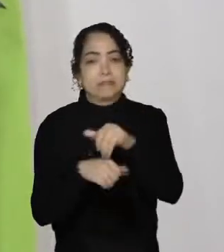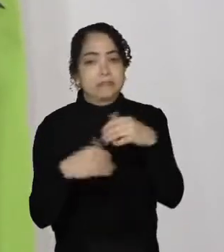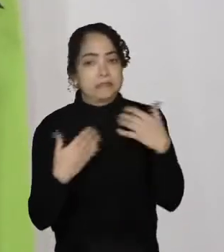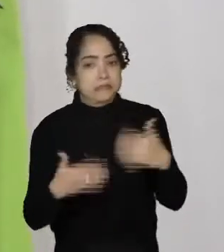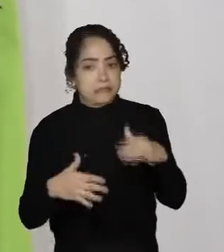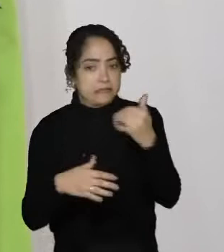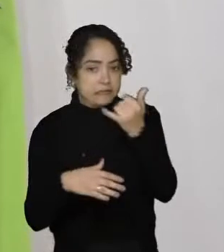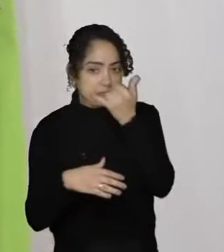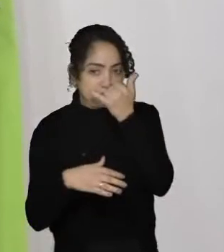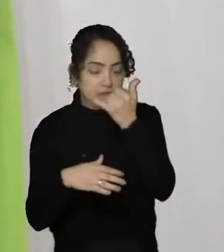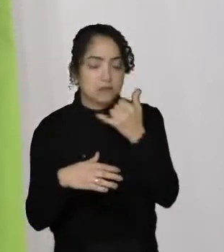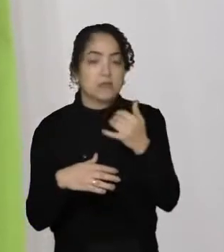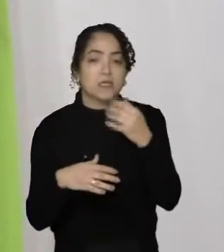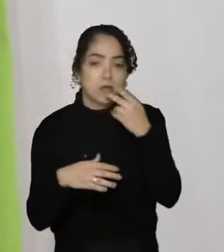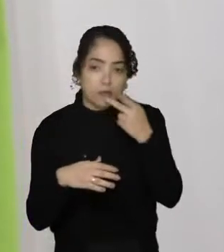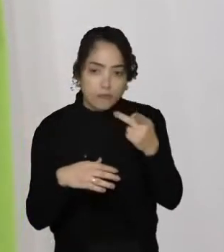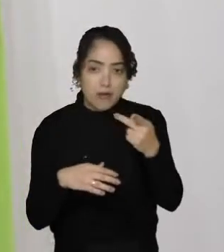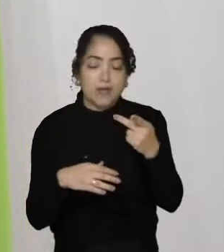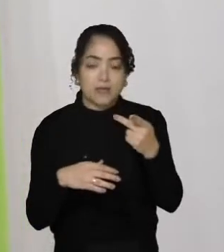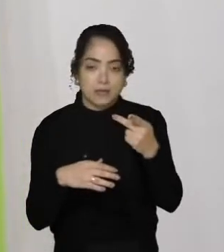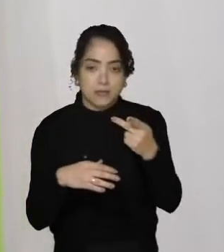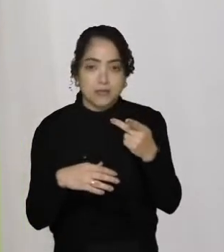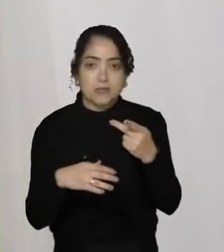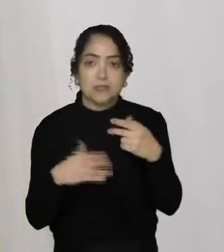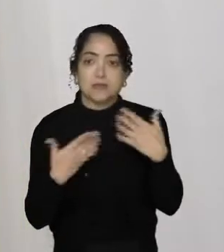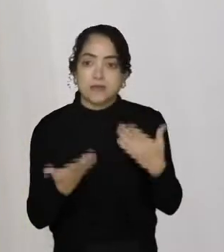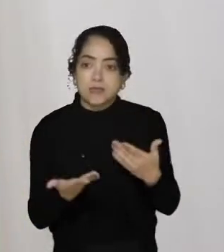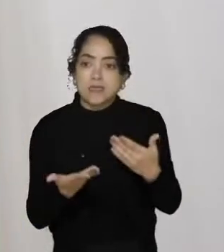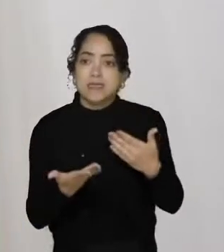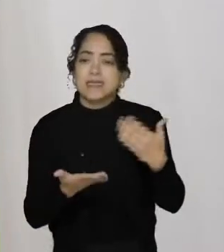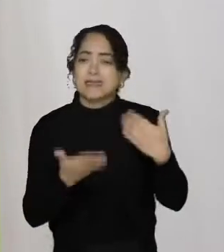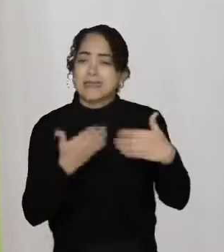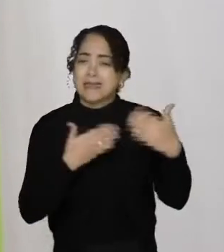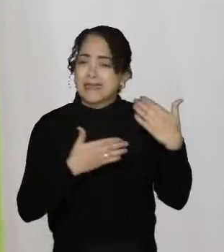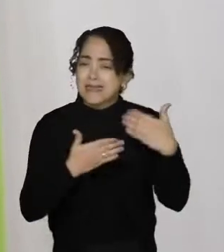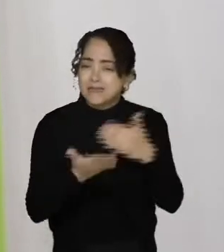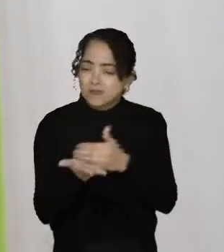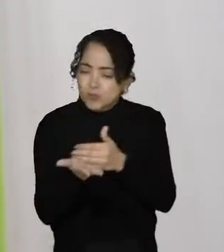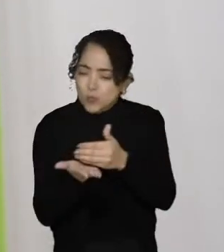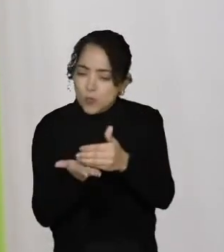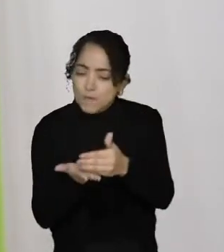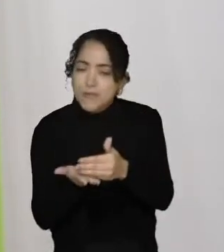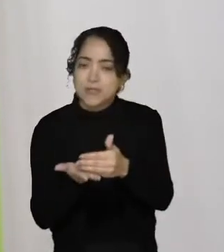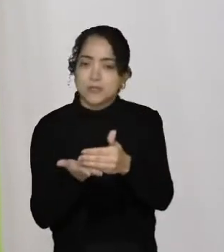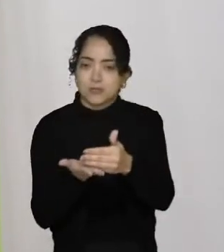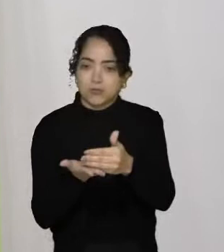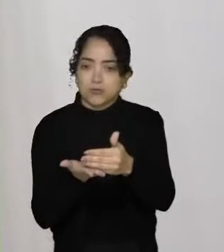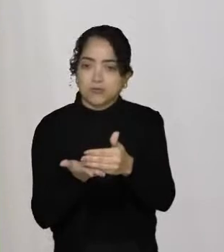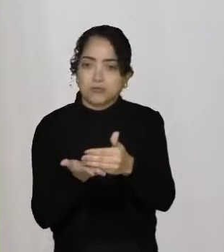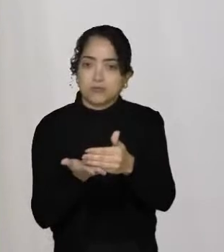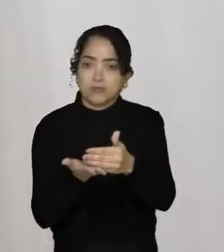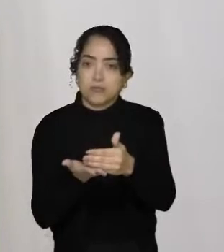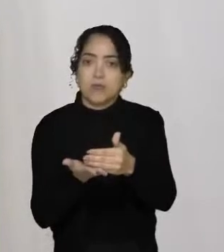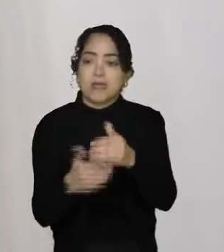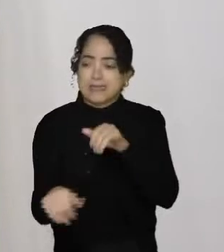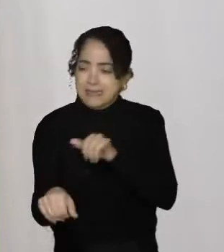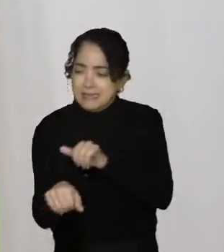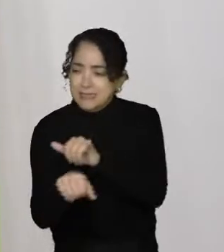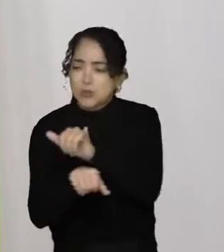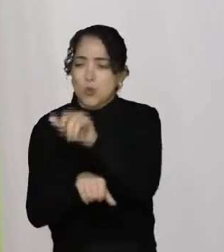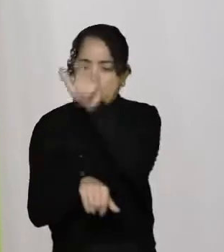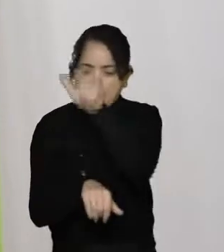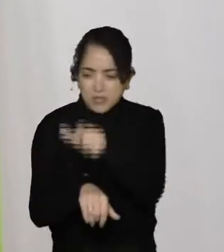aí tu está lascado. E eu falei, eu falei desde o meu terceiro mês de mandato. Traidor, é